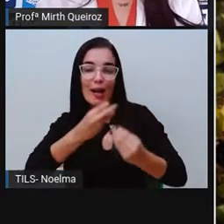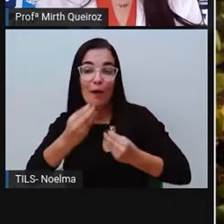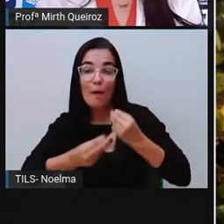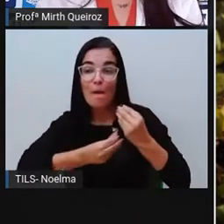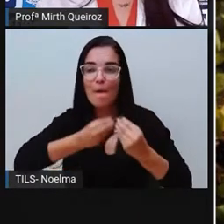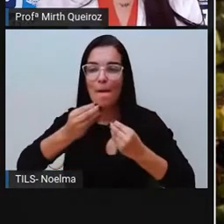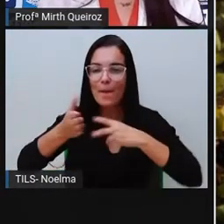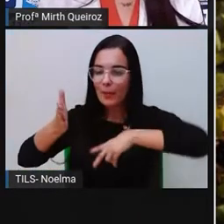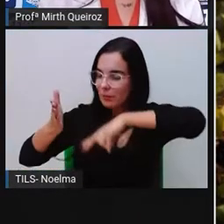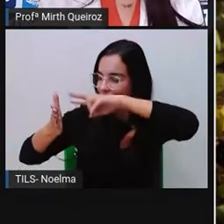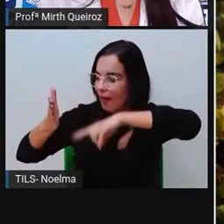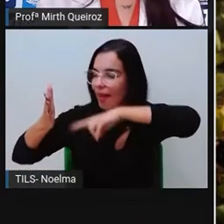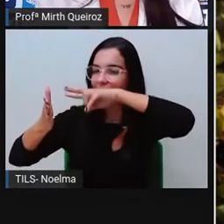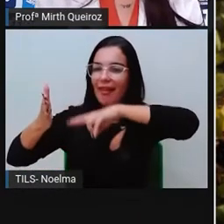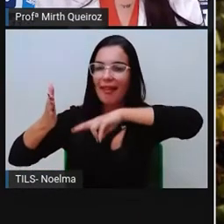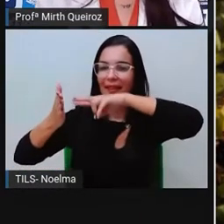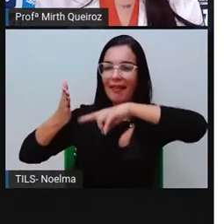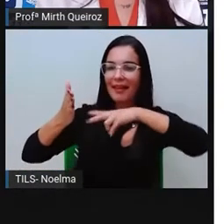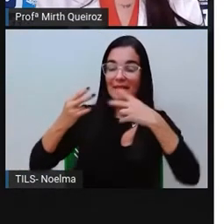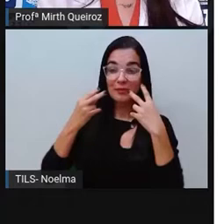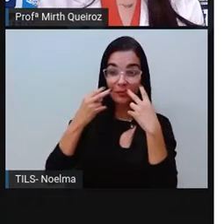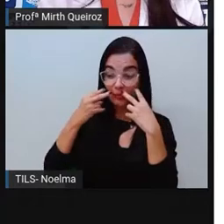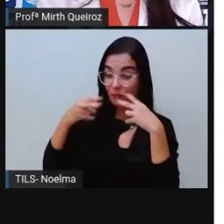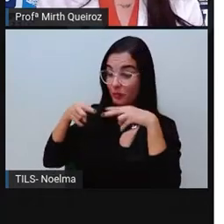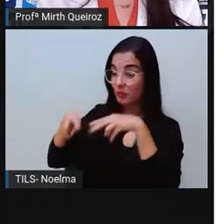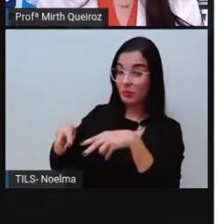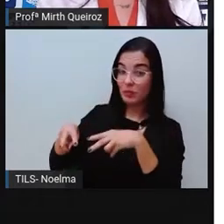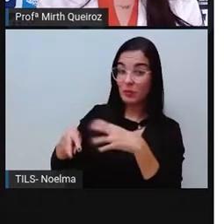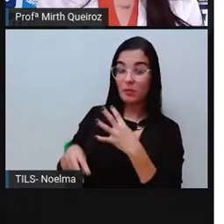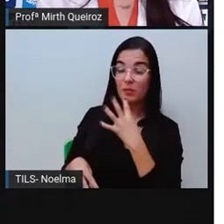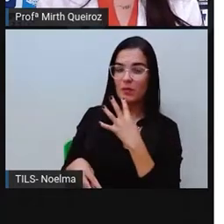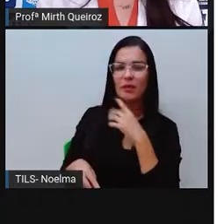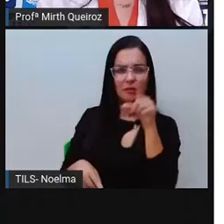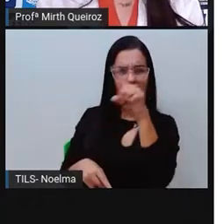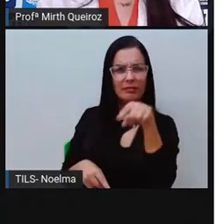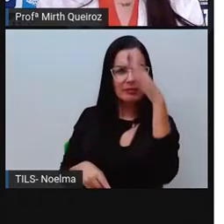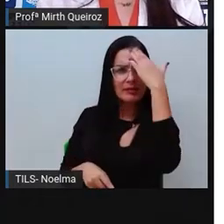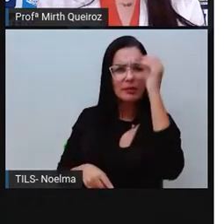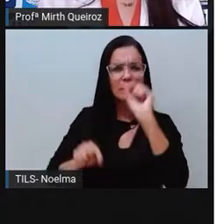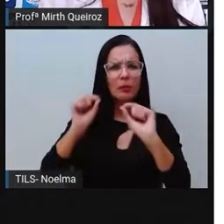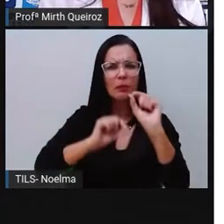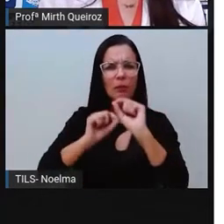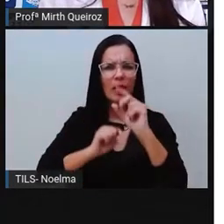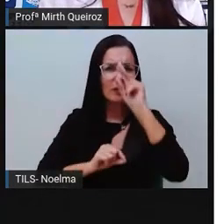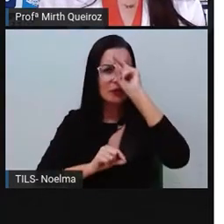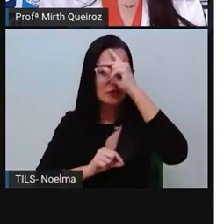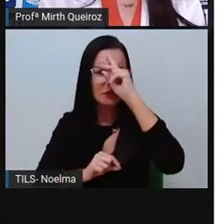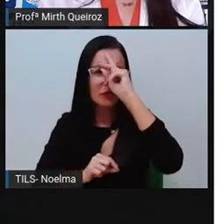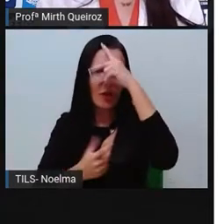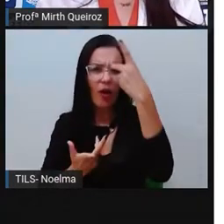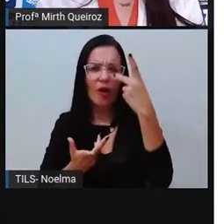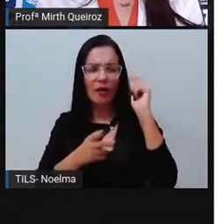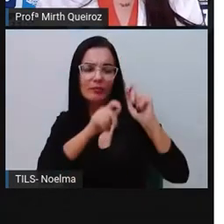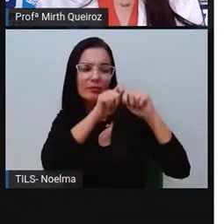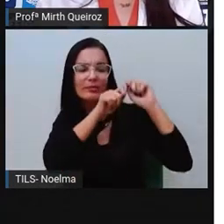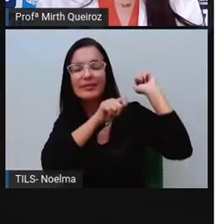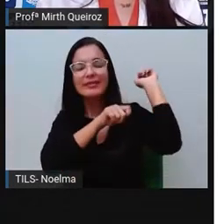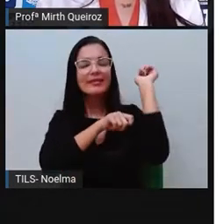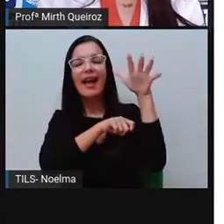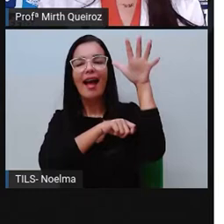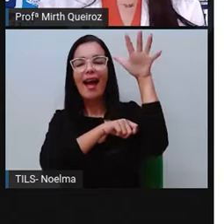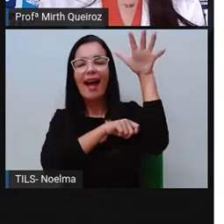e ler esses contos. Vocês sabem o que são contos? Os contos de fadas, eles